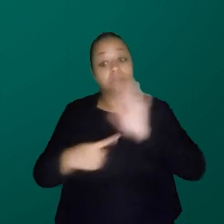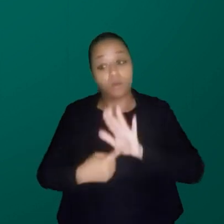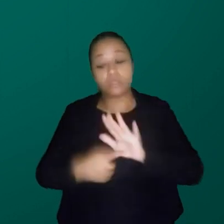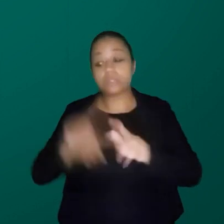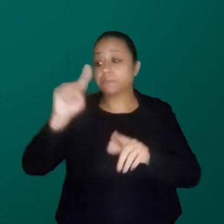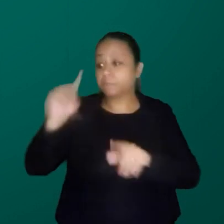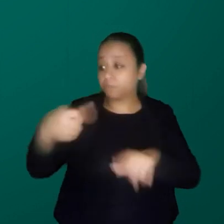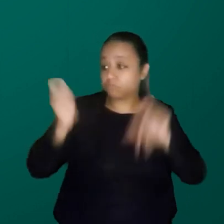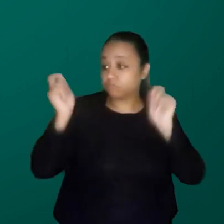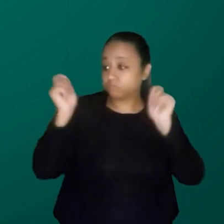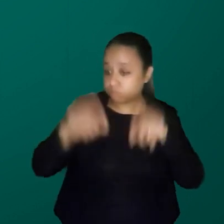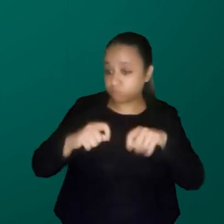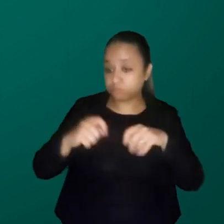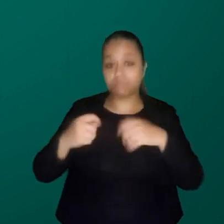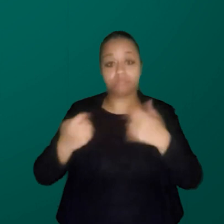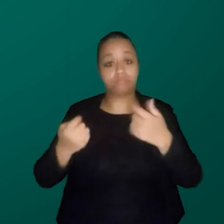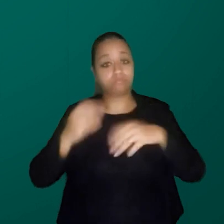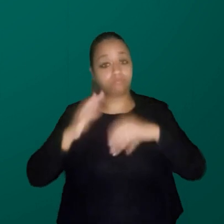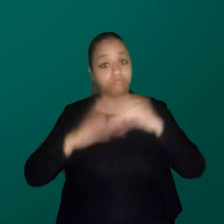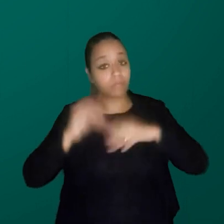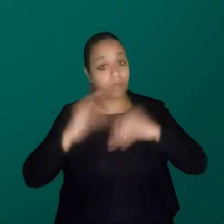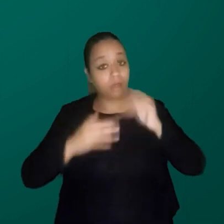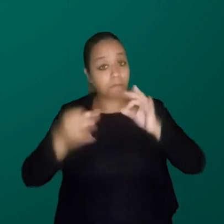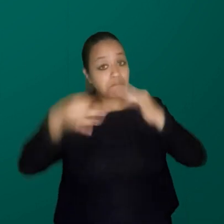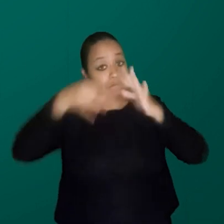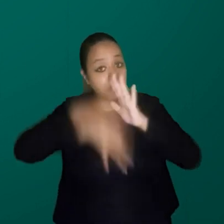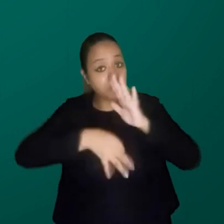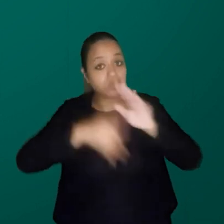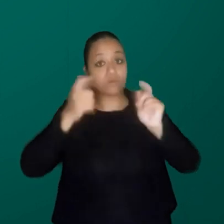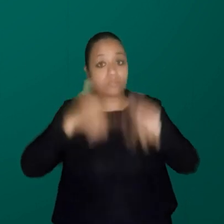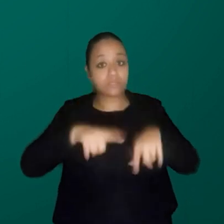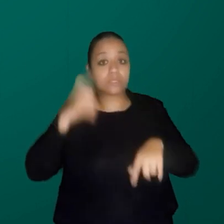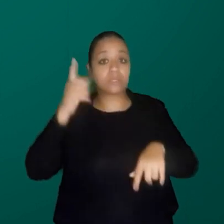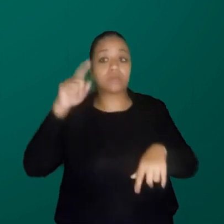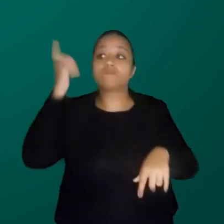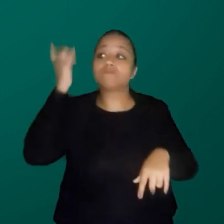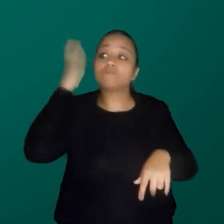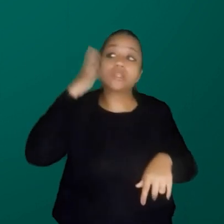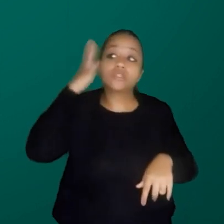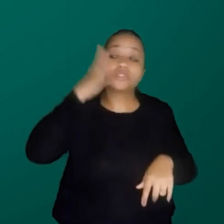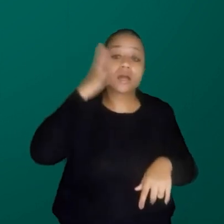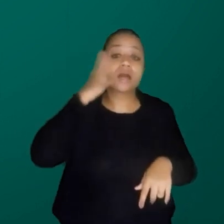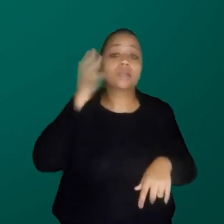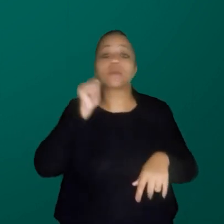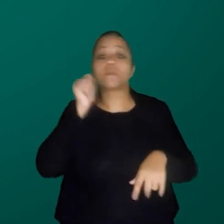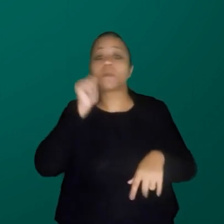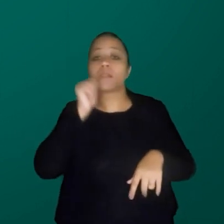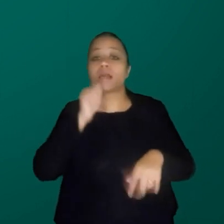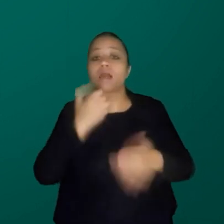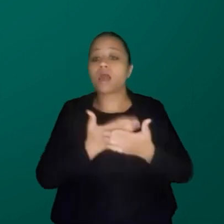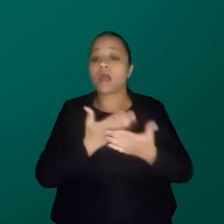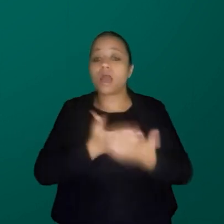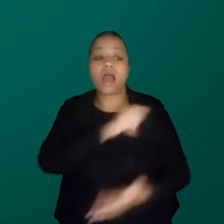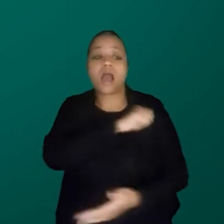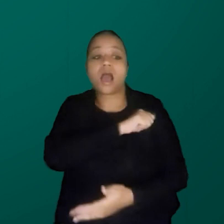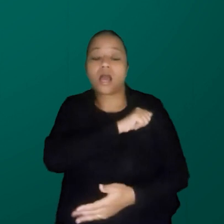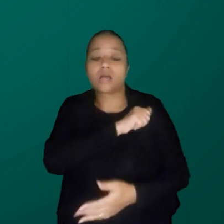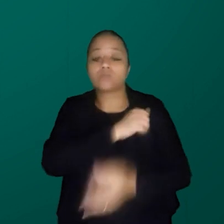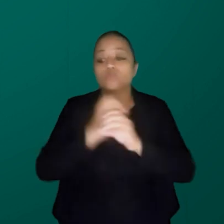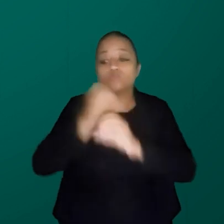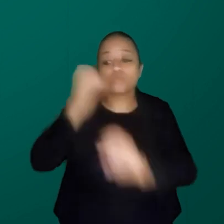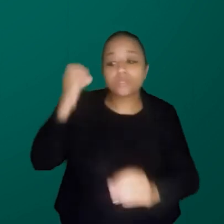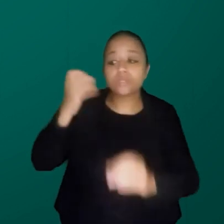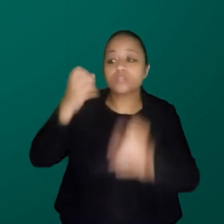aptas ali, como na segunda foto, para palestrar, para falar. No caso, é um aluno nosso de engenharia que está falando sobre os